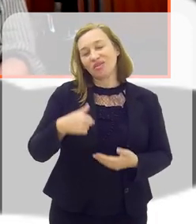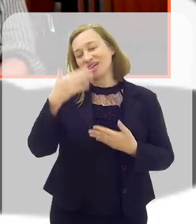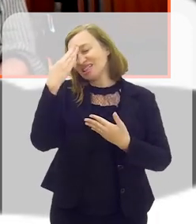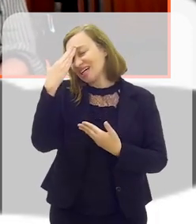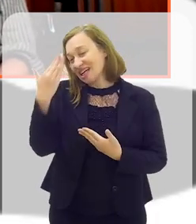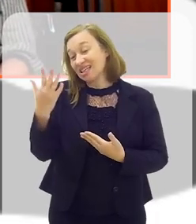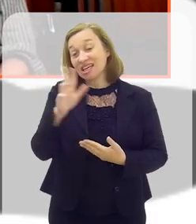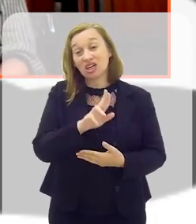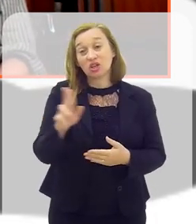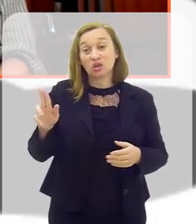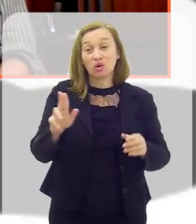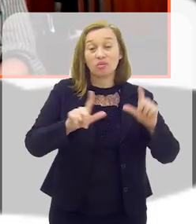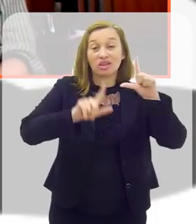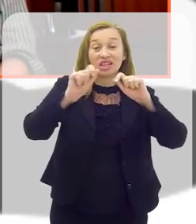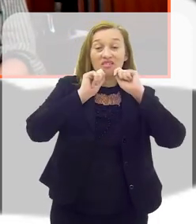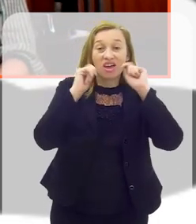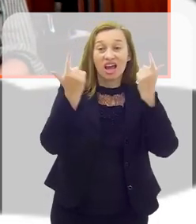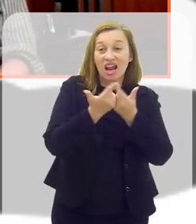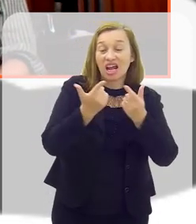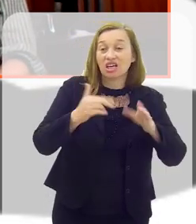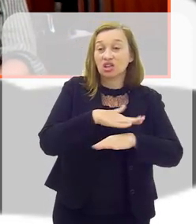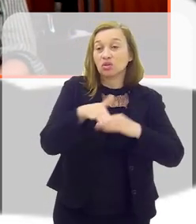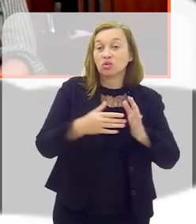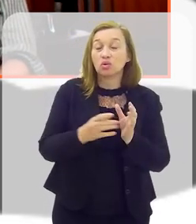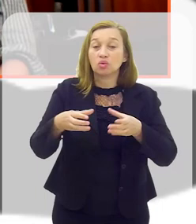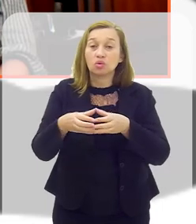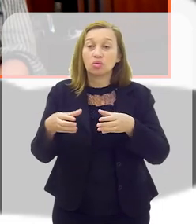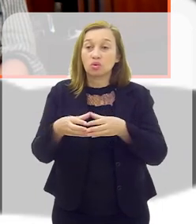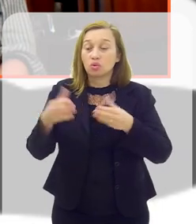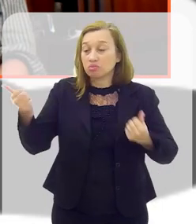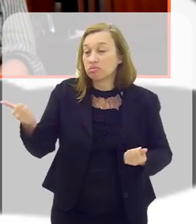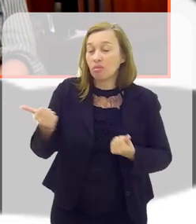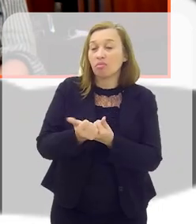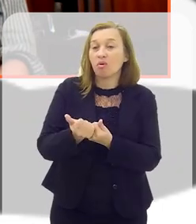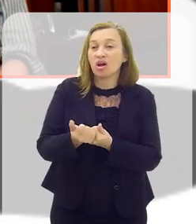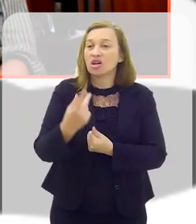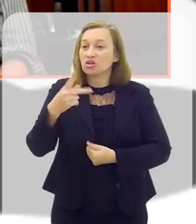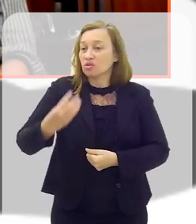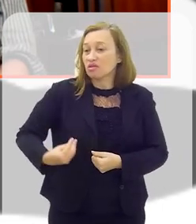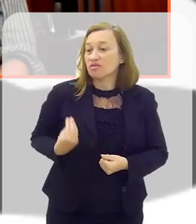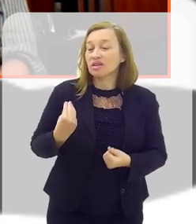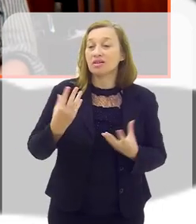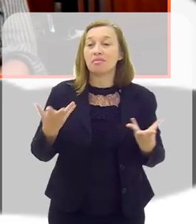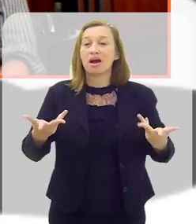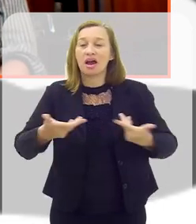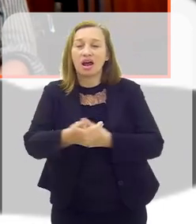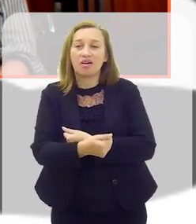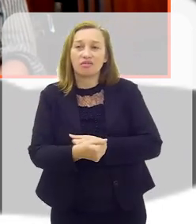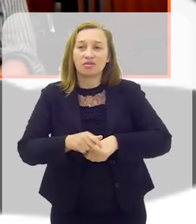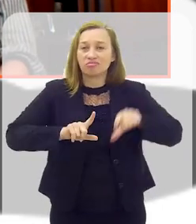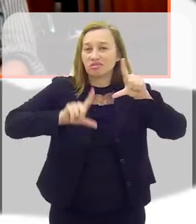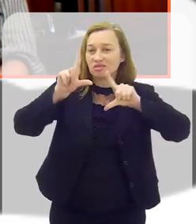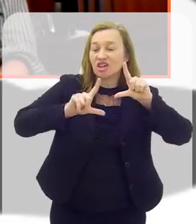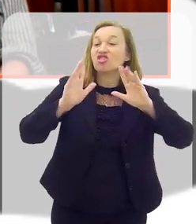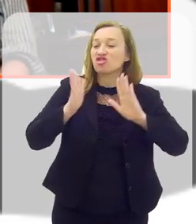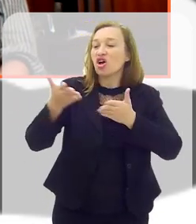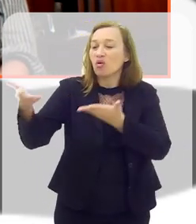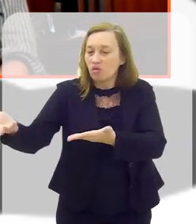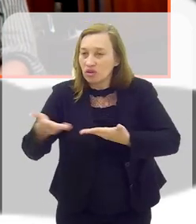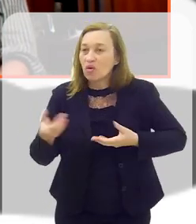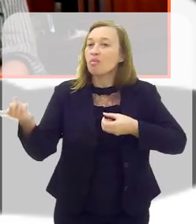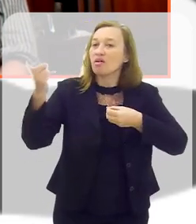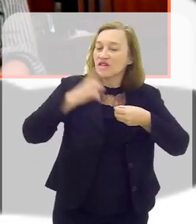que te agradeço, em nome da TV Alerj, de toda a equipe aqui, que nos auxilia, a sua presença, riquíssima nesse programa, e já está